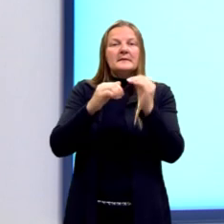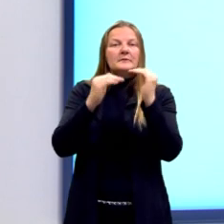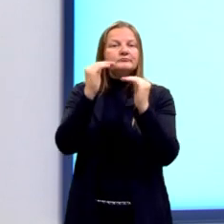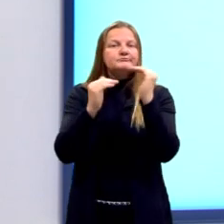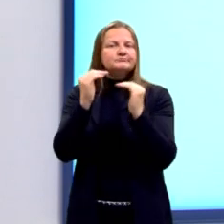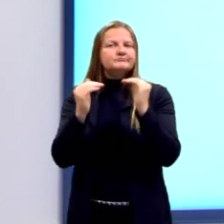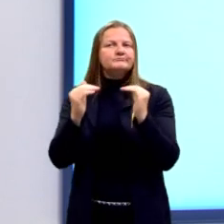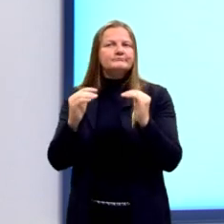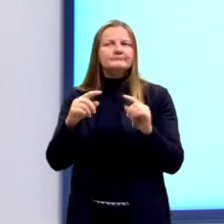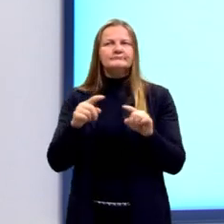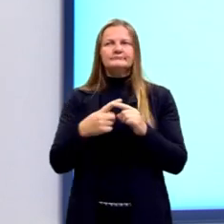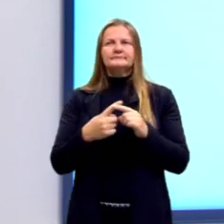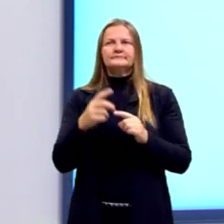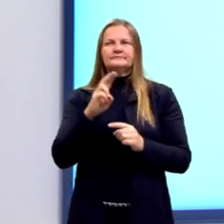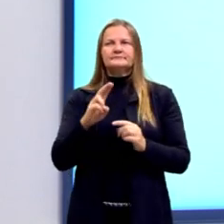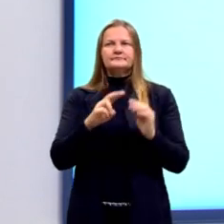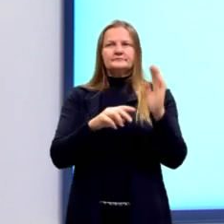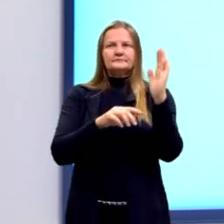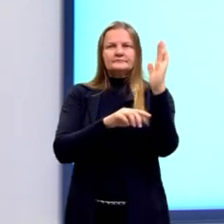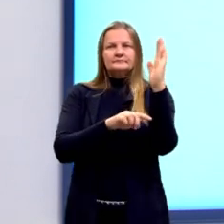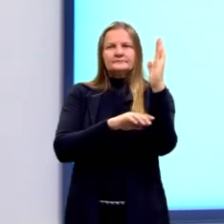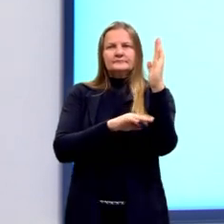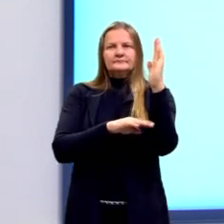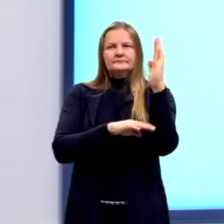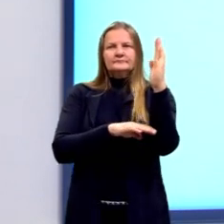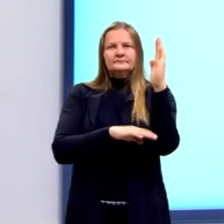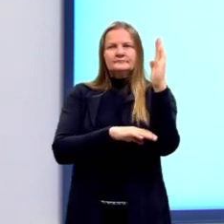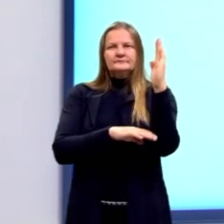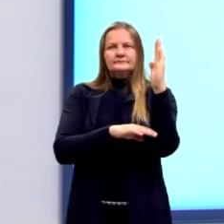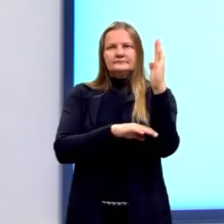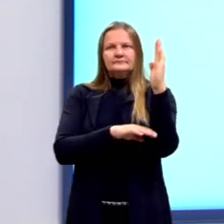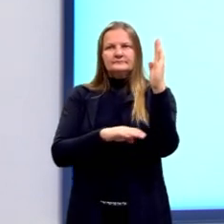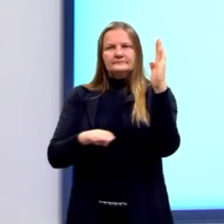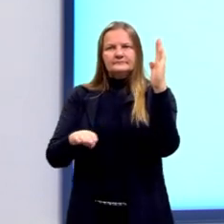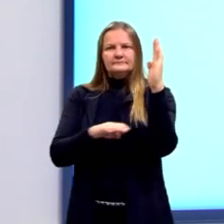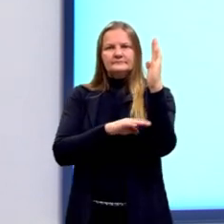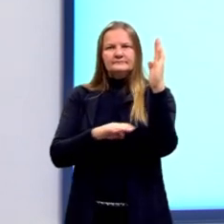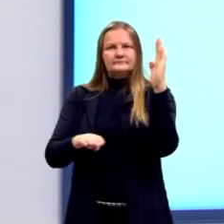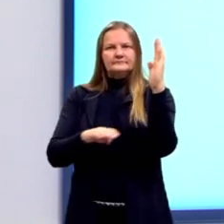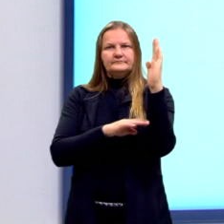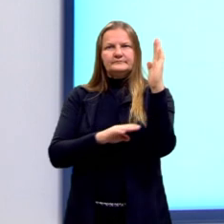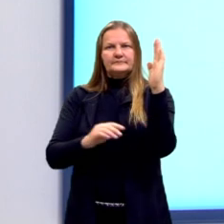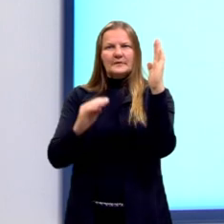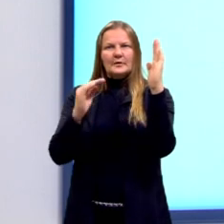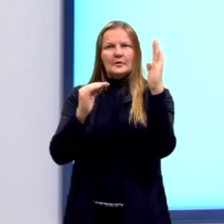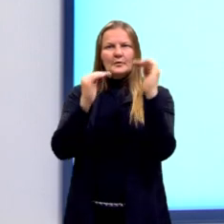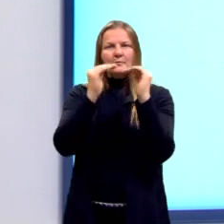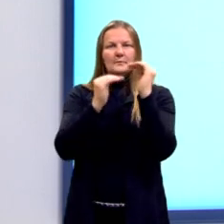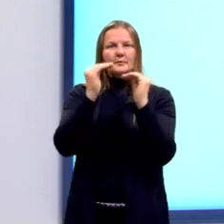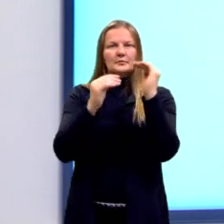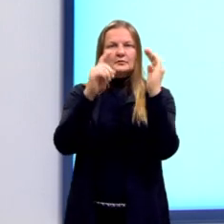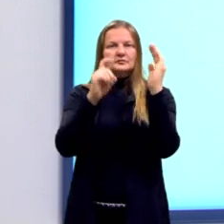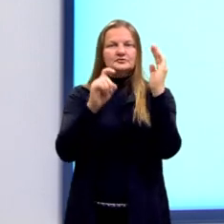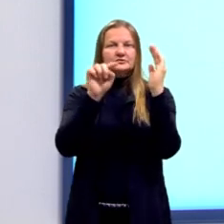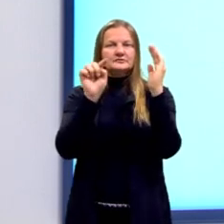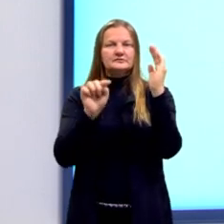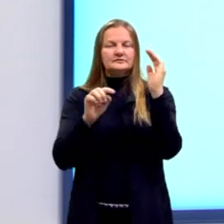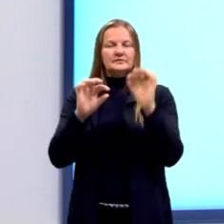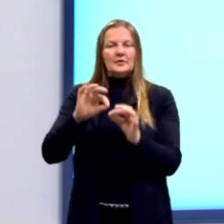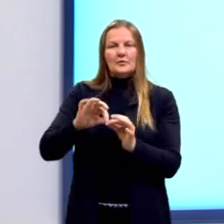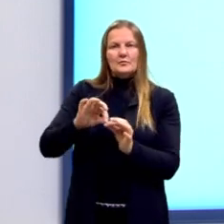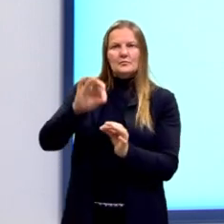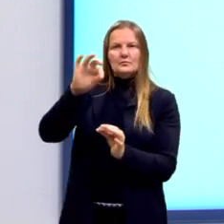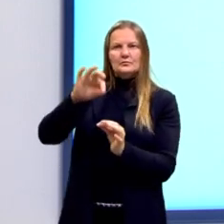eu utilizei, então, que o segmento A, que seria a base, é proporcional ao segmento X, que seria a altura